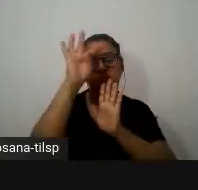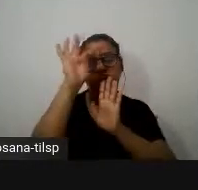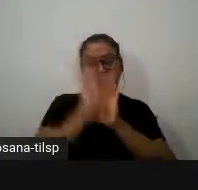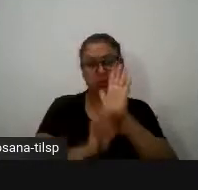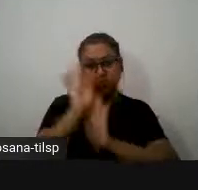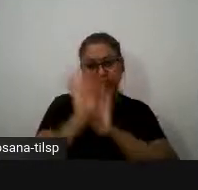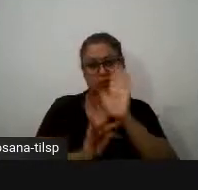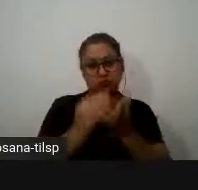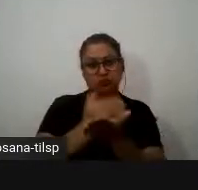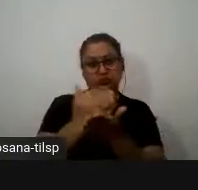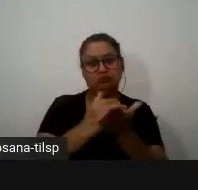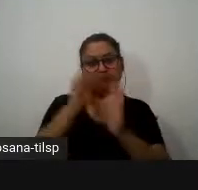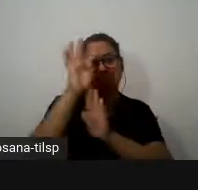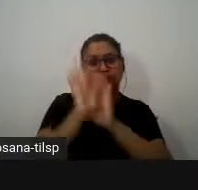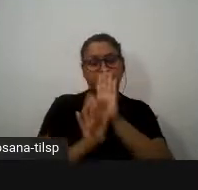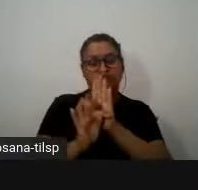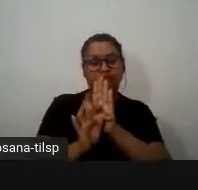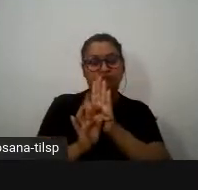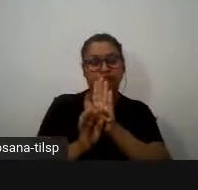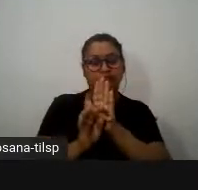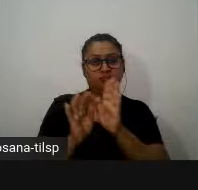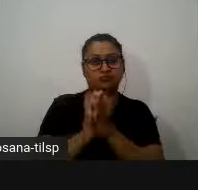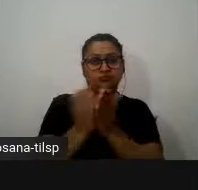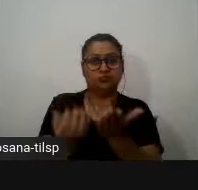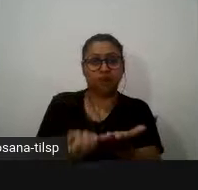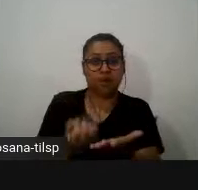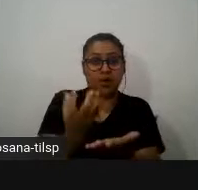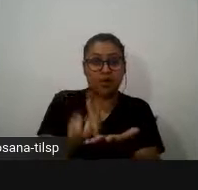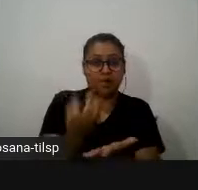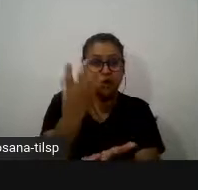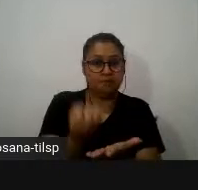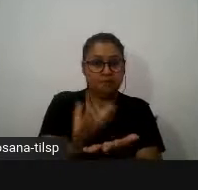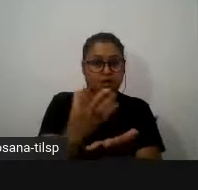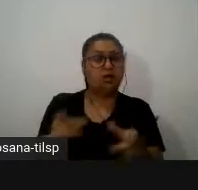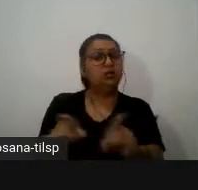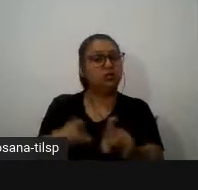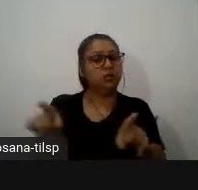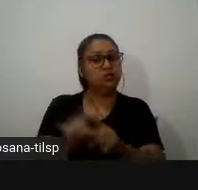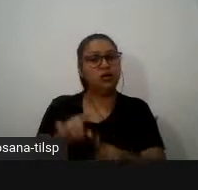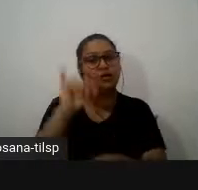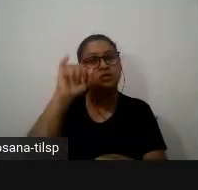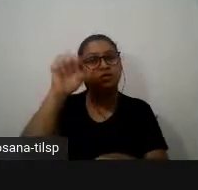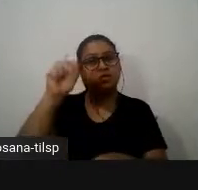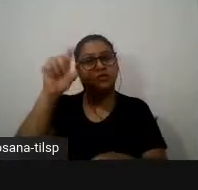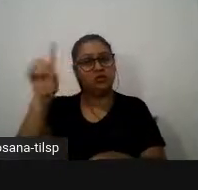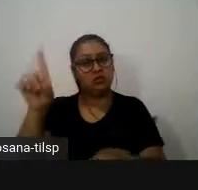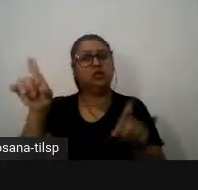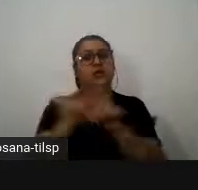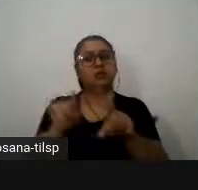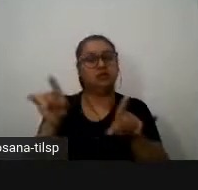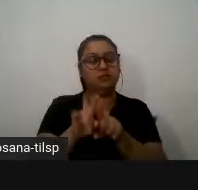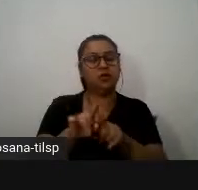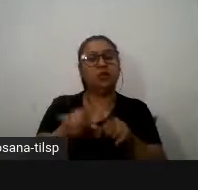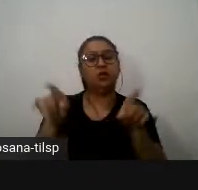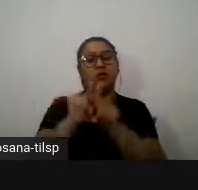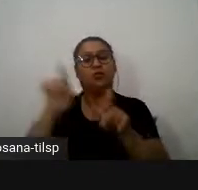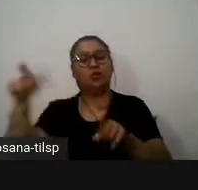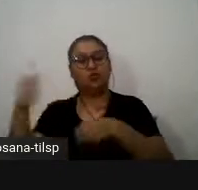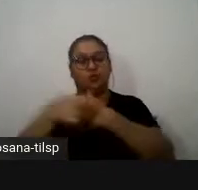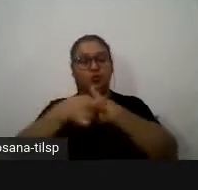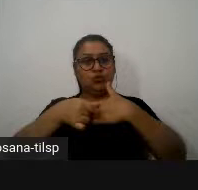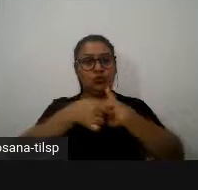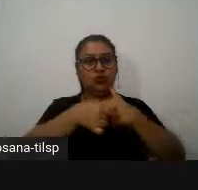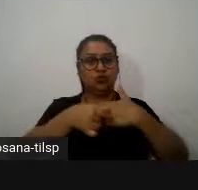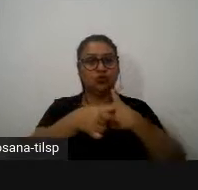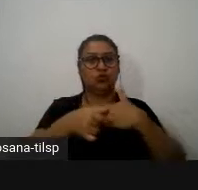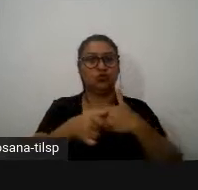partindo dos trabalhos como Antónia disse do ISD mas também convocando aqui outros autores como